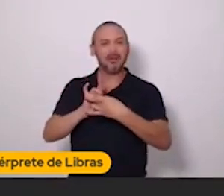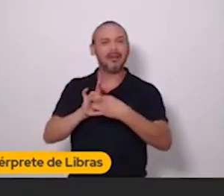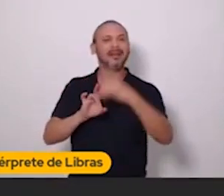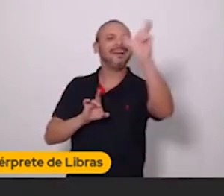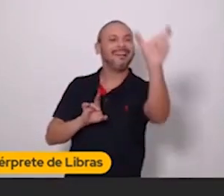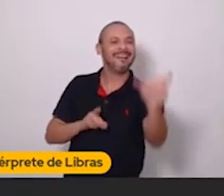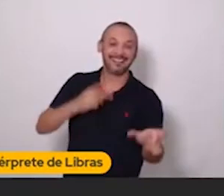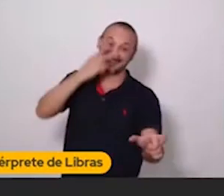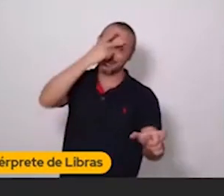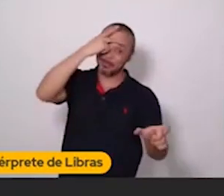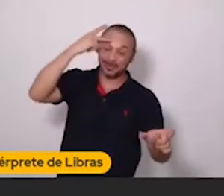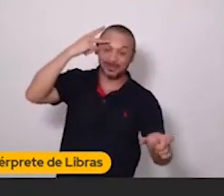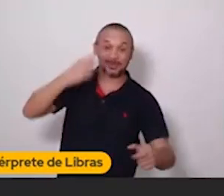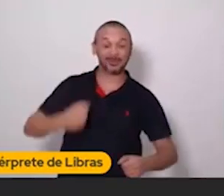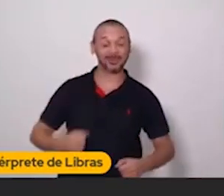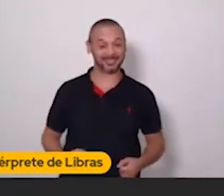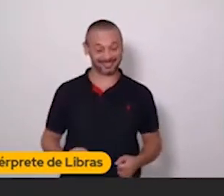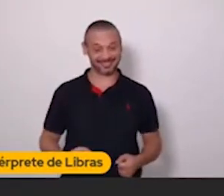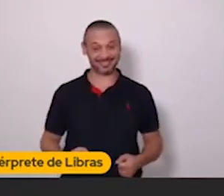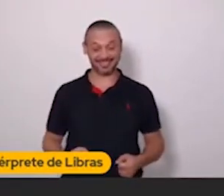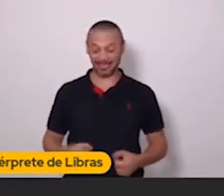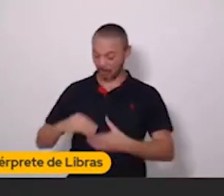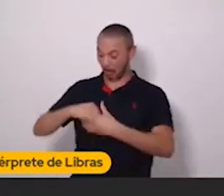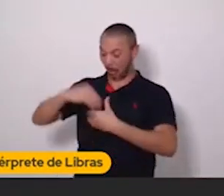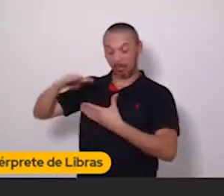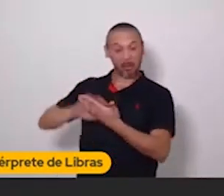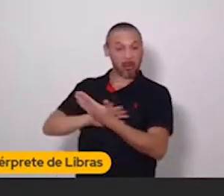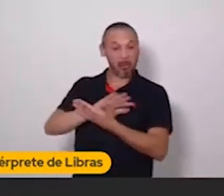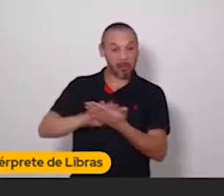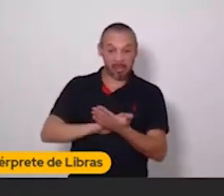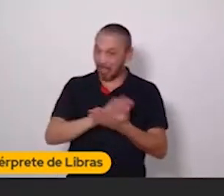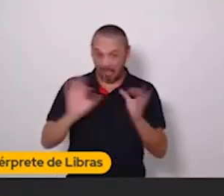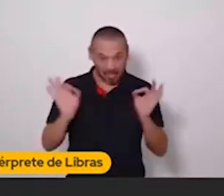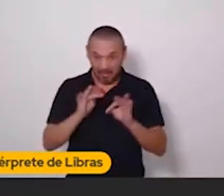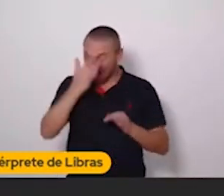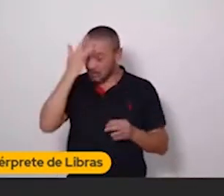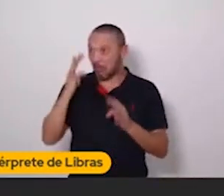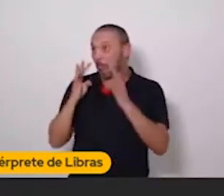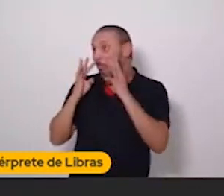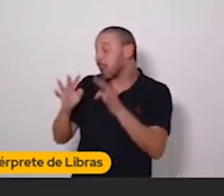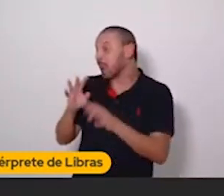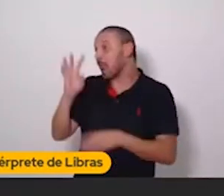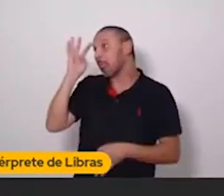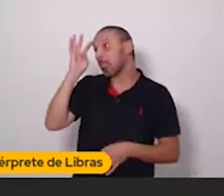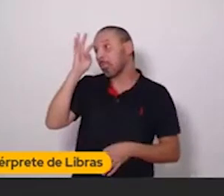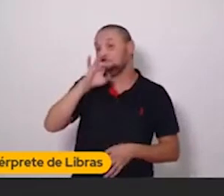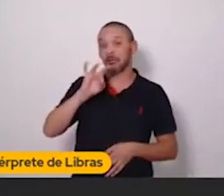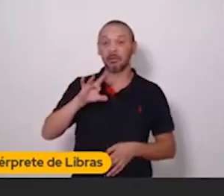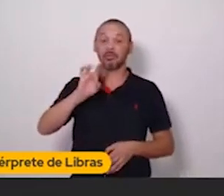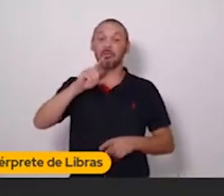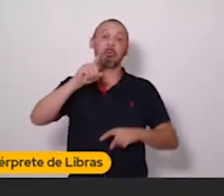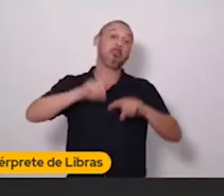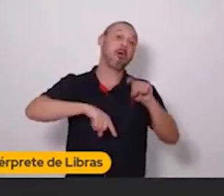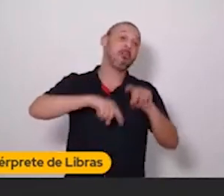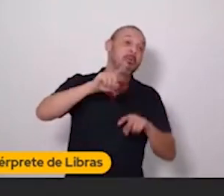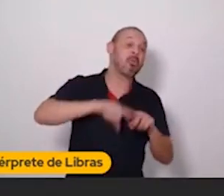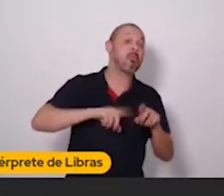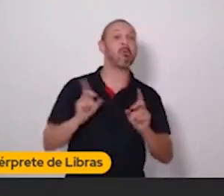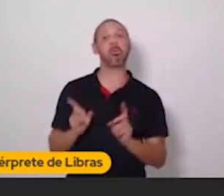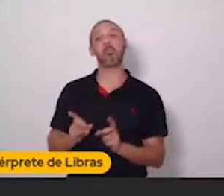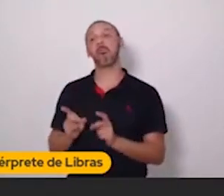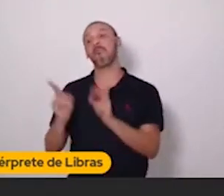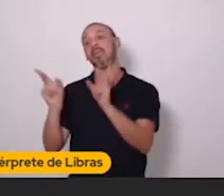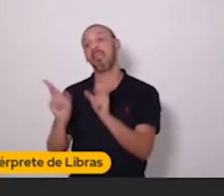a pessoa só vai consumir de você e pronto. Se você só posta produtos, se você só vende